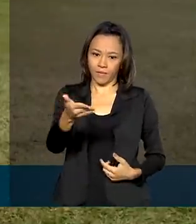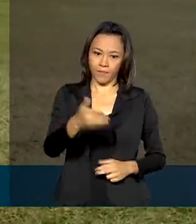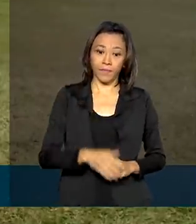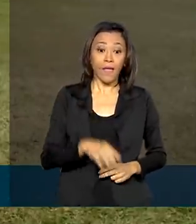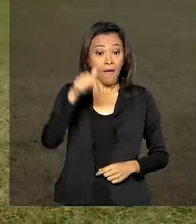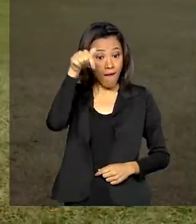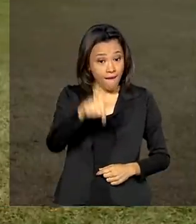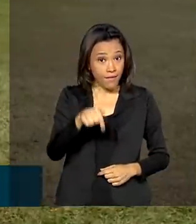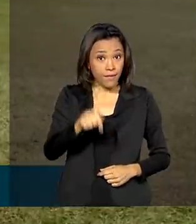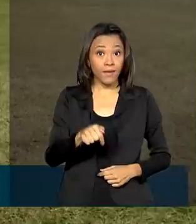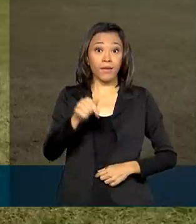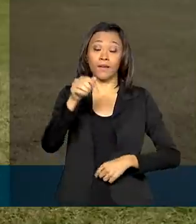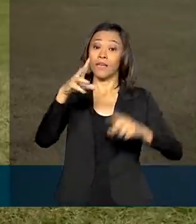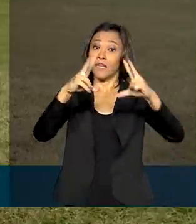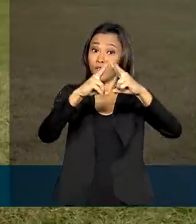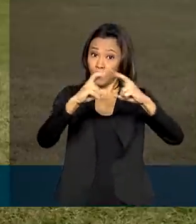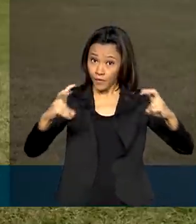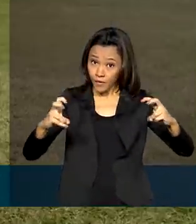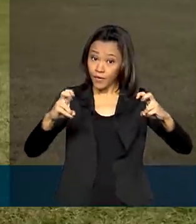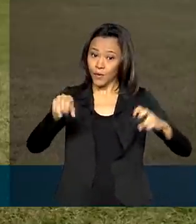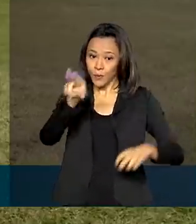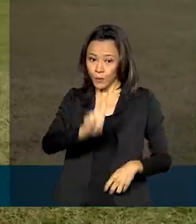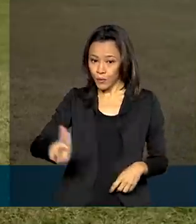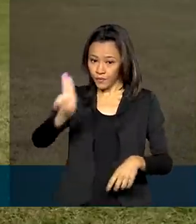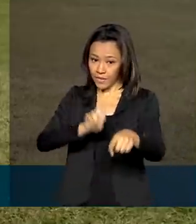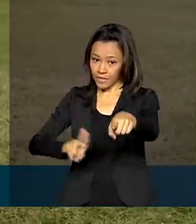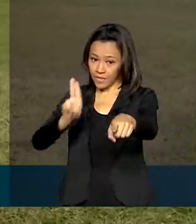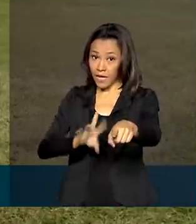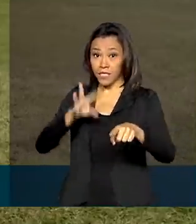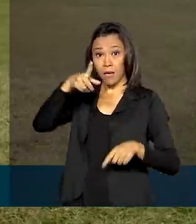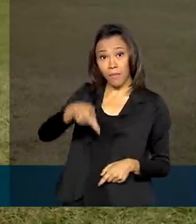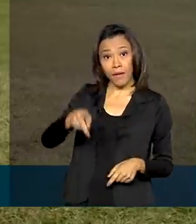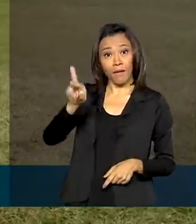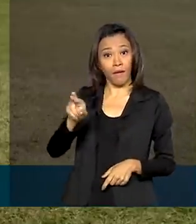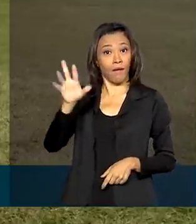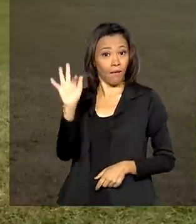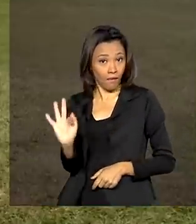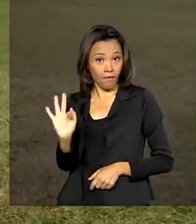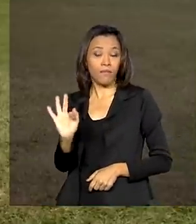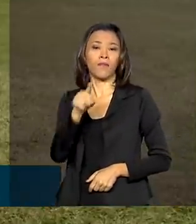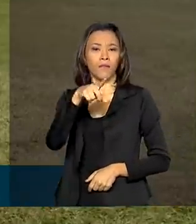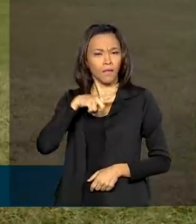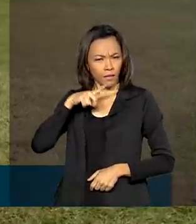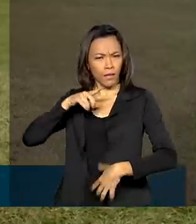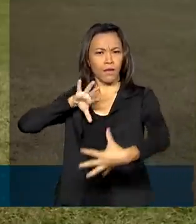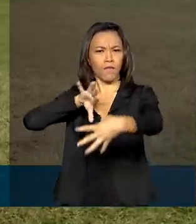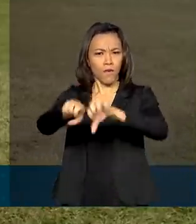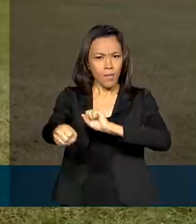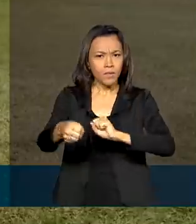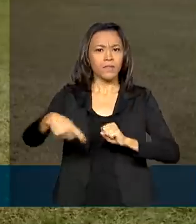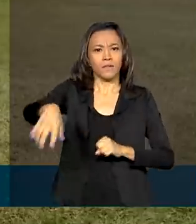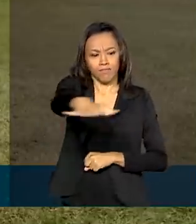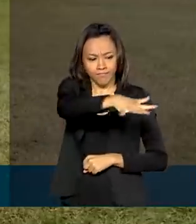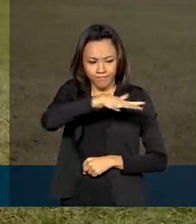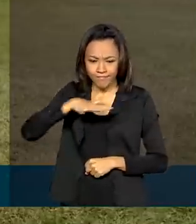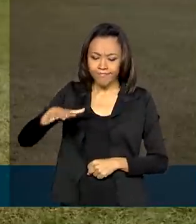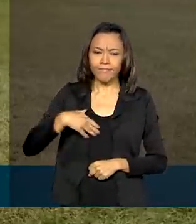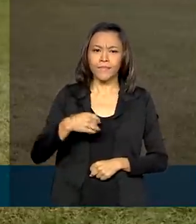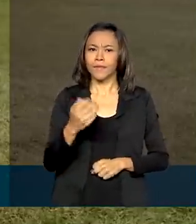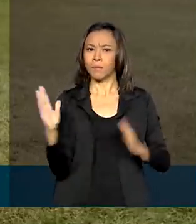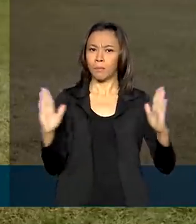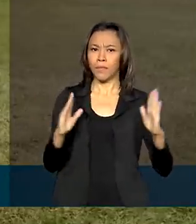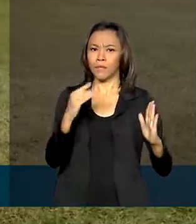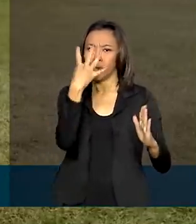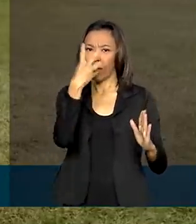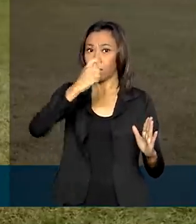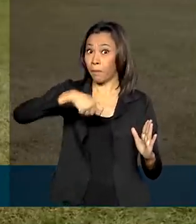Florianópolis, na Universidade Corporativa da Polícia Rodoviária Federal, que ocorre a formação desses profissionais. Durante 4